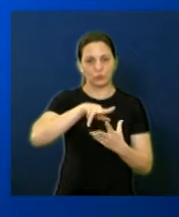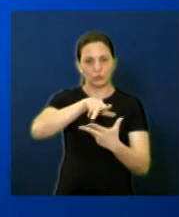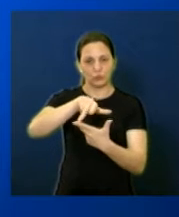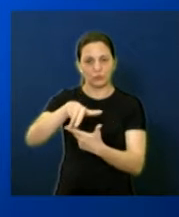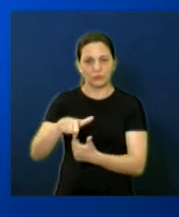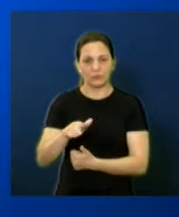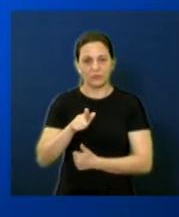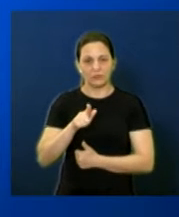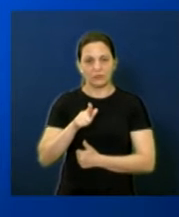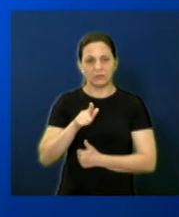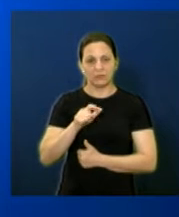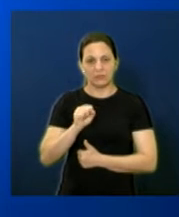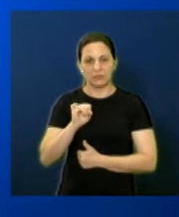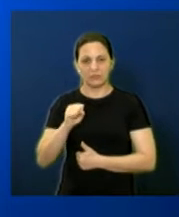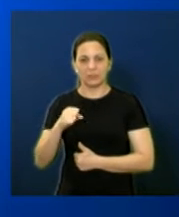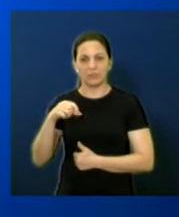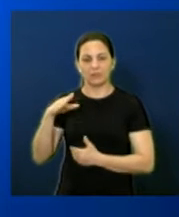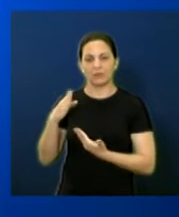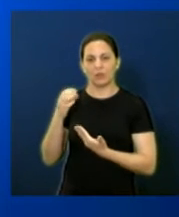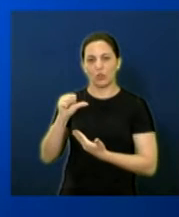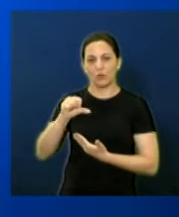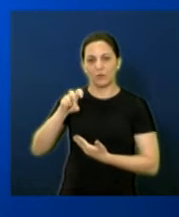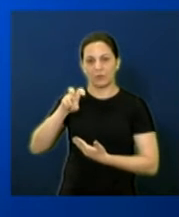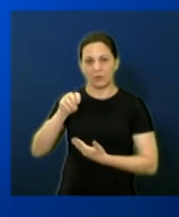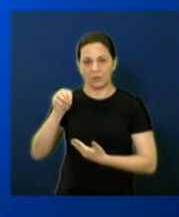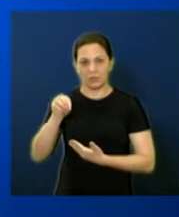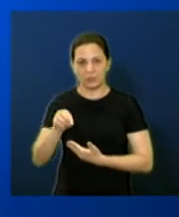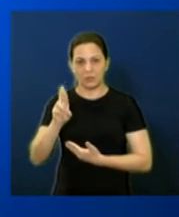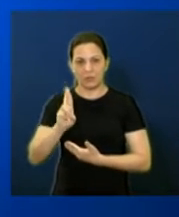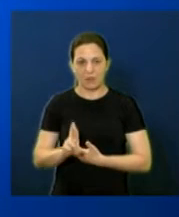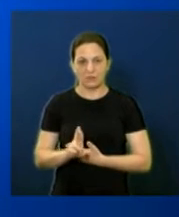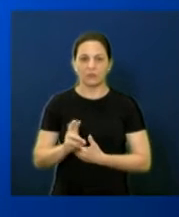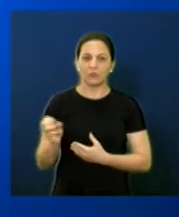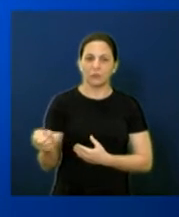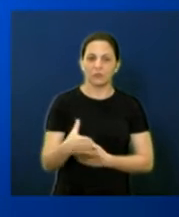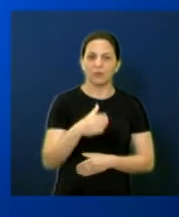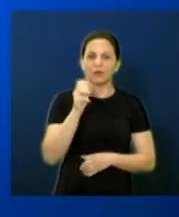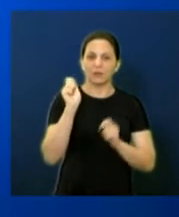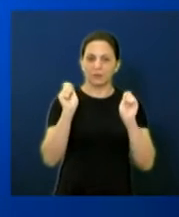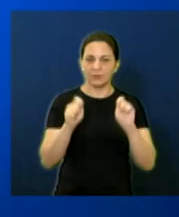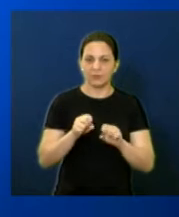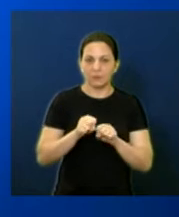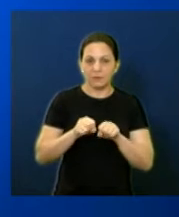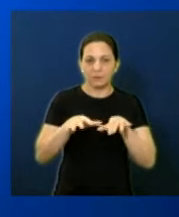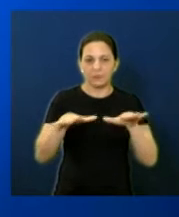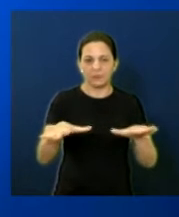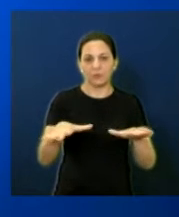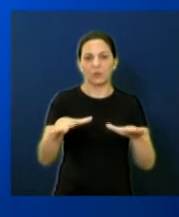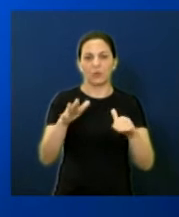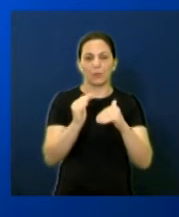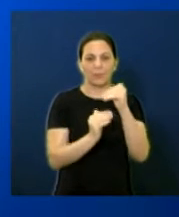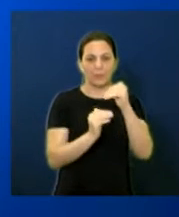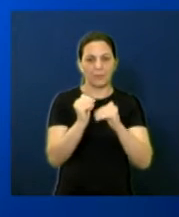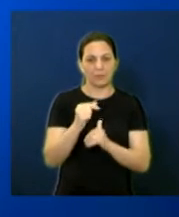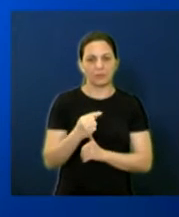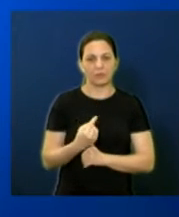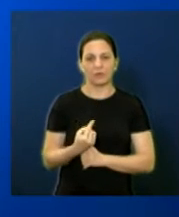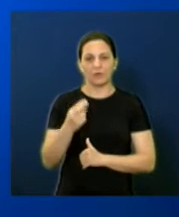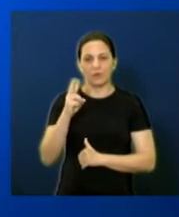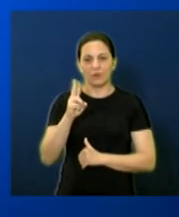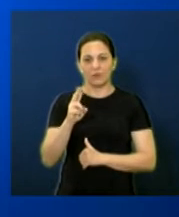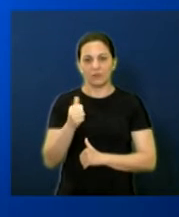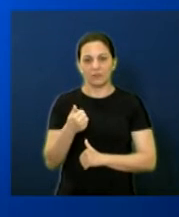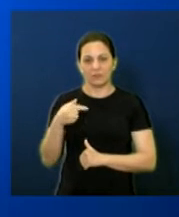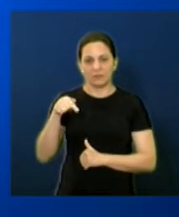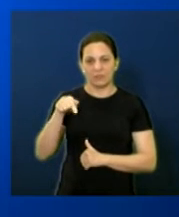SIGI, R$ 9.500,00. Modernização, capacitação e expansão do corpo operacional, R